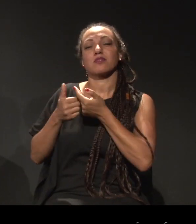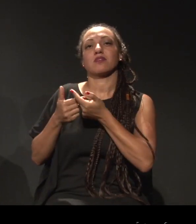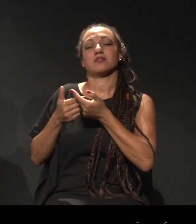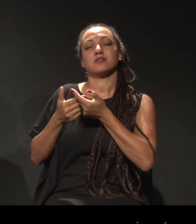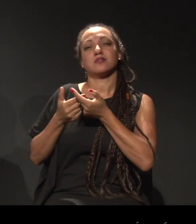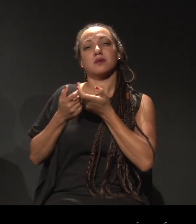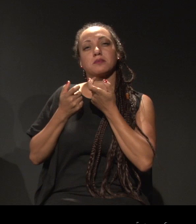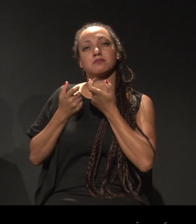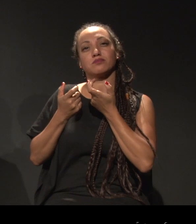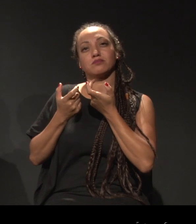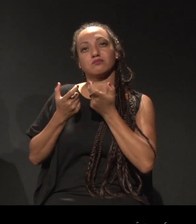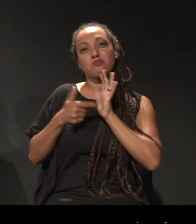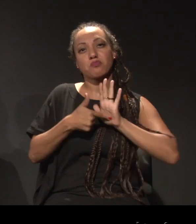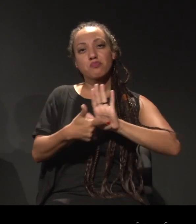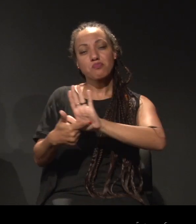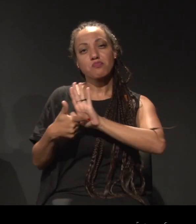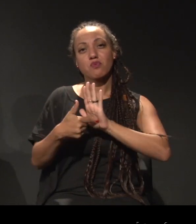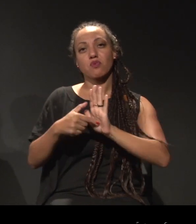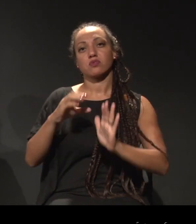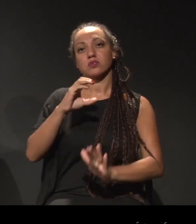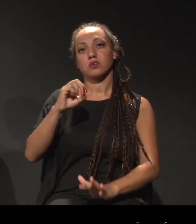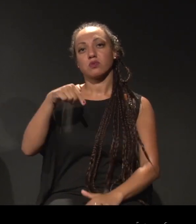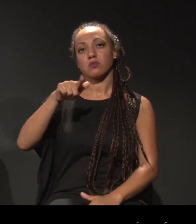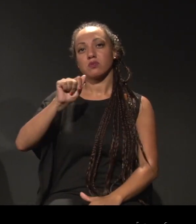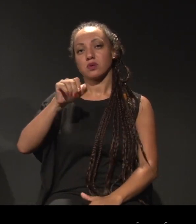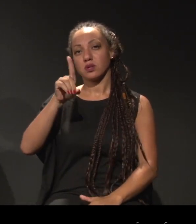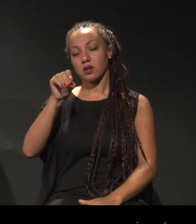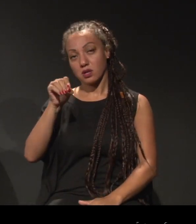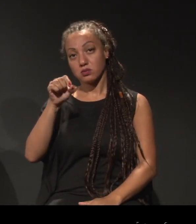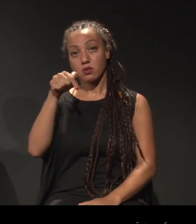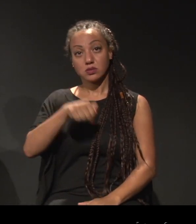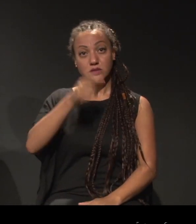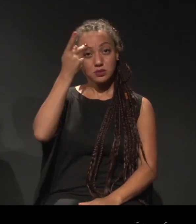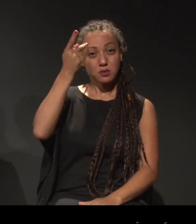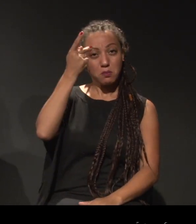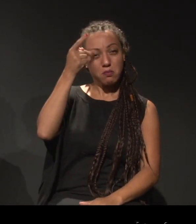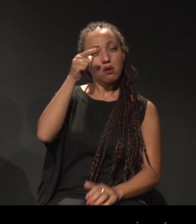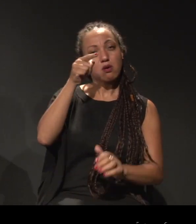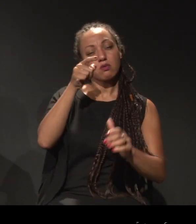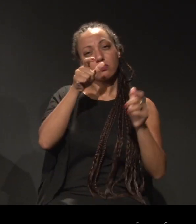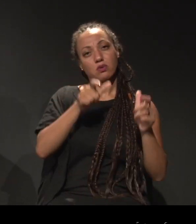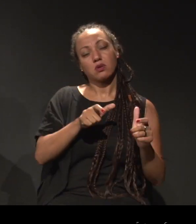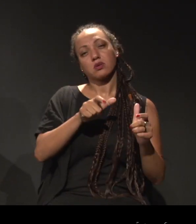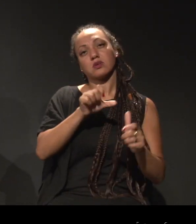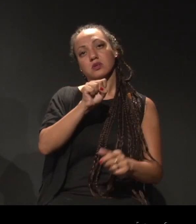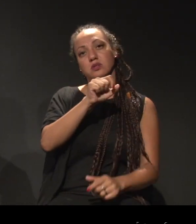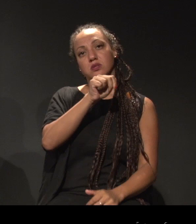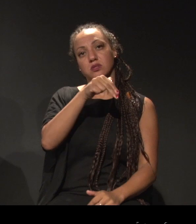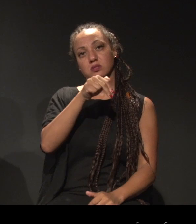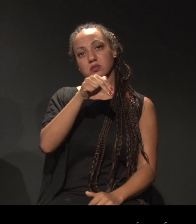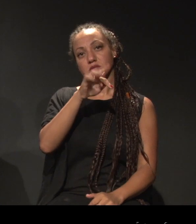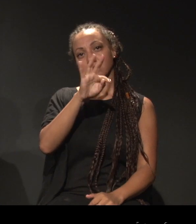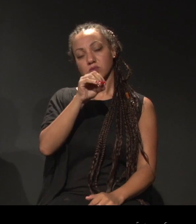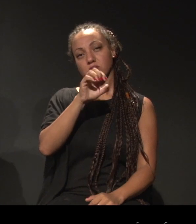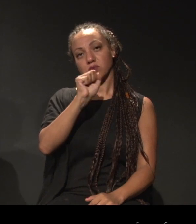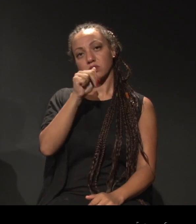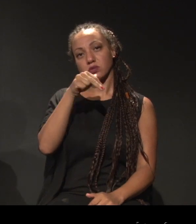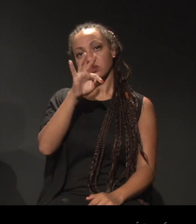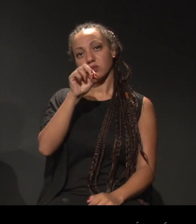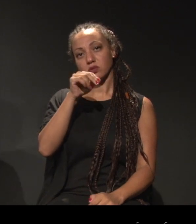Congado, às manifestações aqui em São Paulo, na comunidade de Santo Antônio de Catijeró. Então,